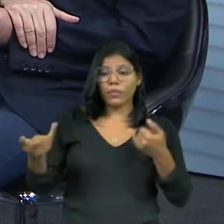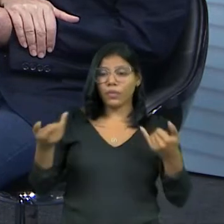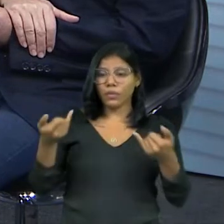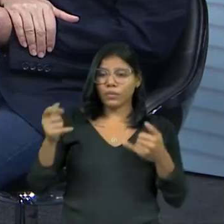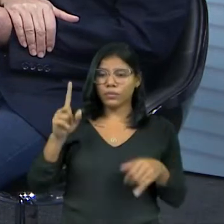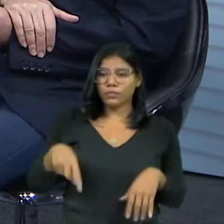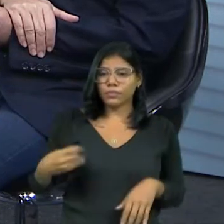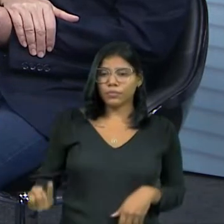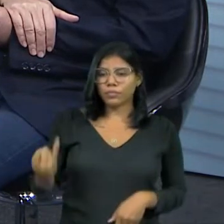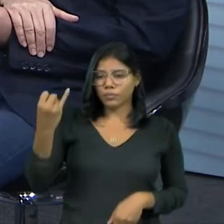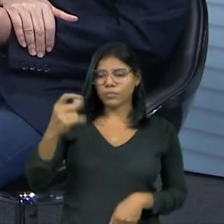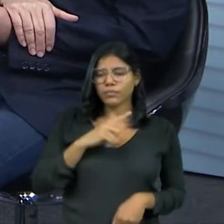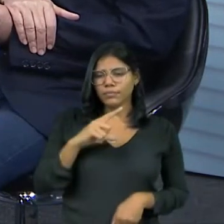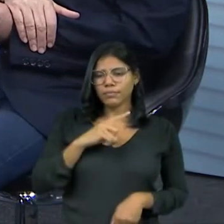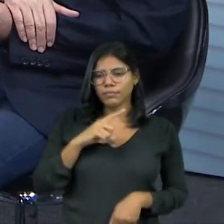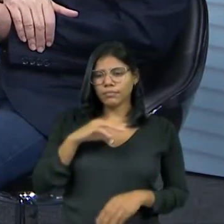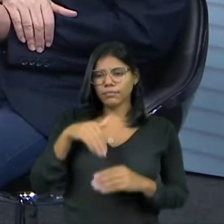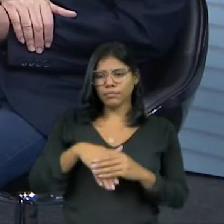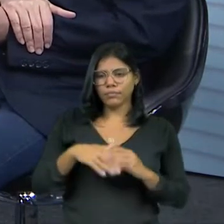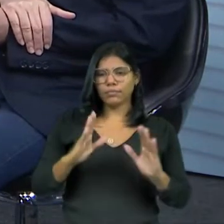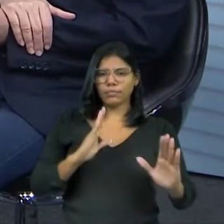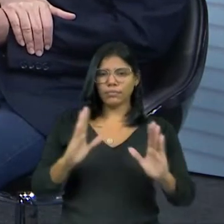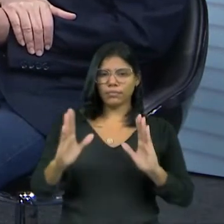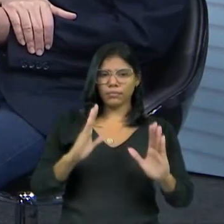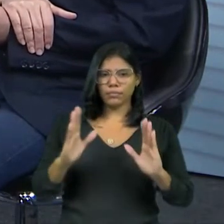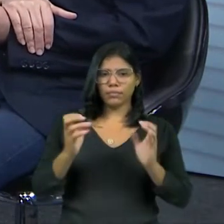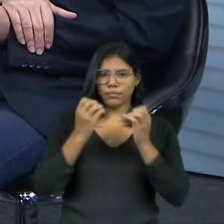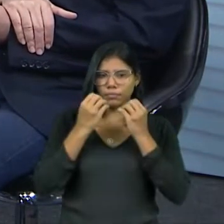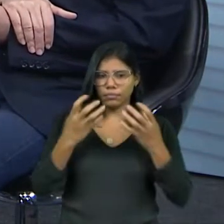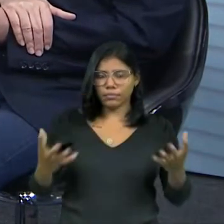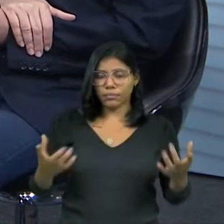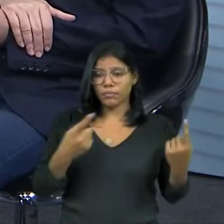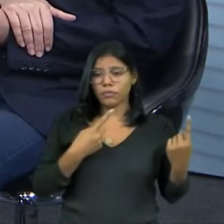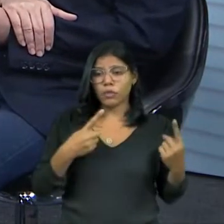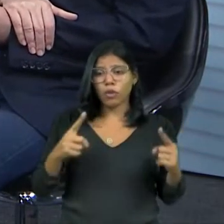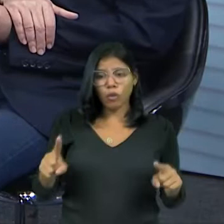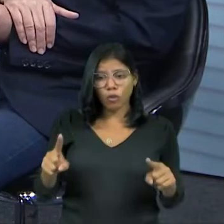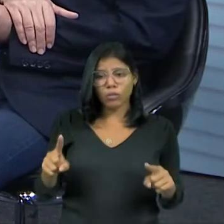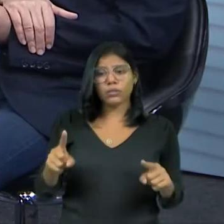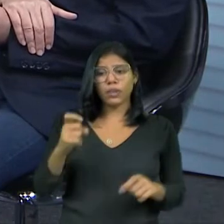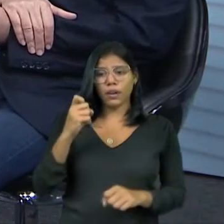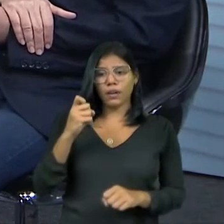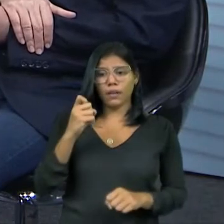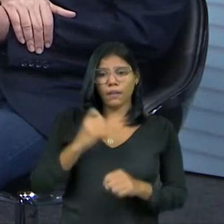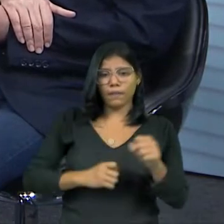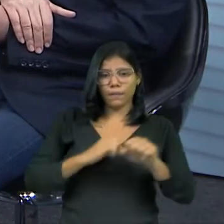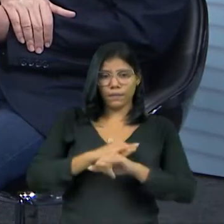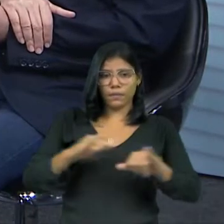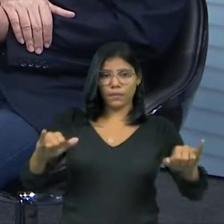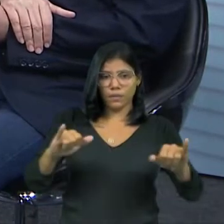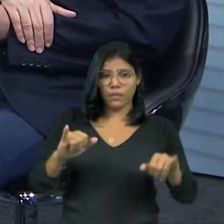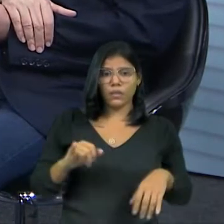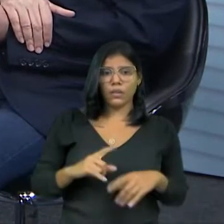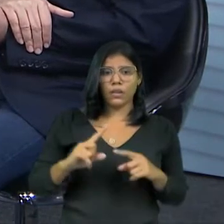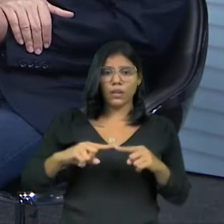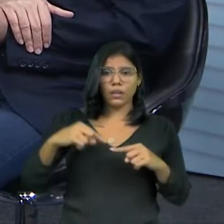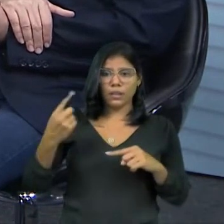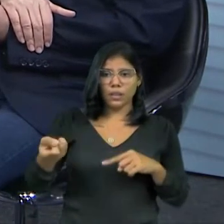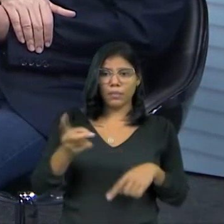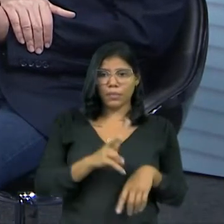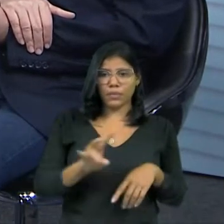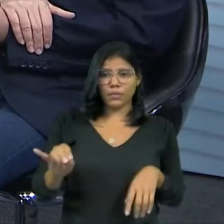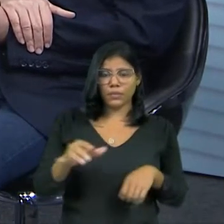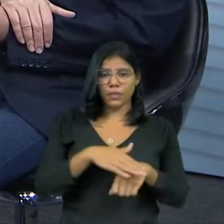para a gente ter uma eleição transparente, combatendo a fake news. Combatendo a fake news. Que é um dos problemas. Depois a gente pode conversar sobre